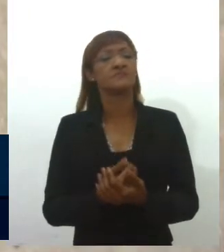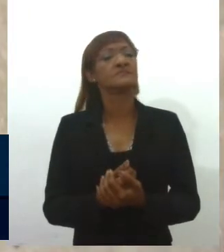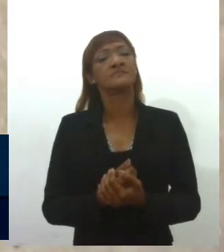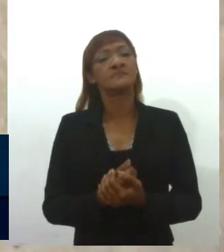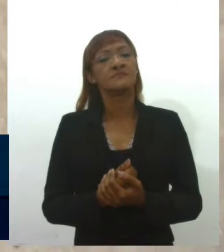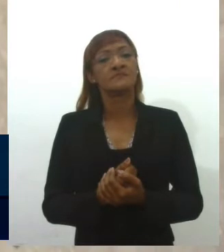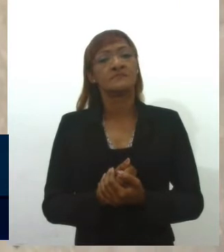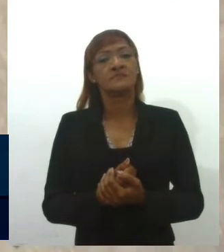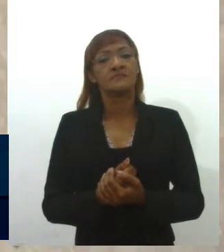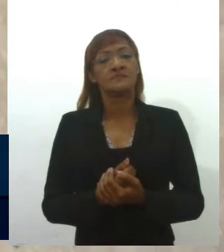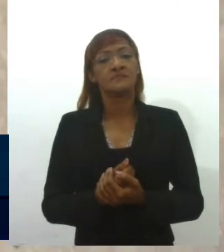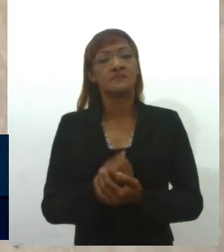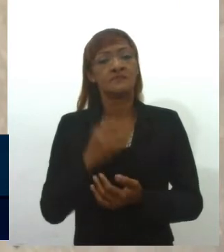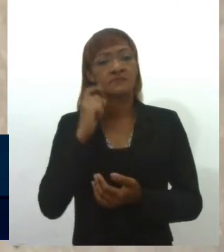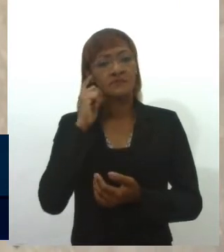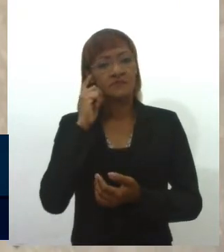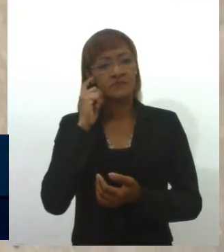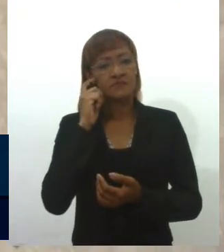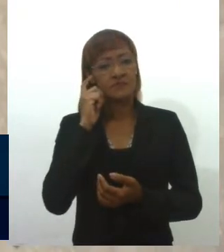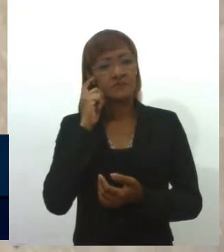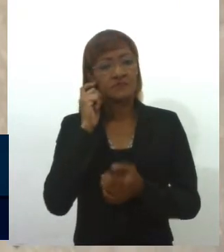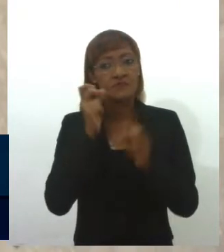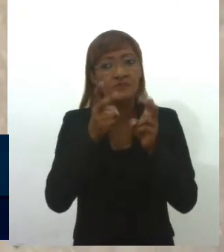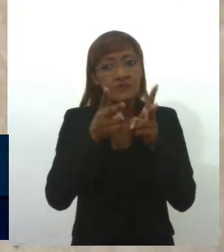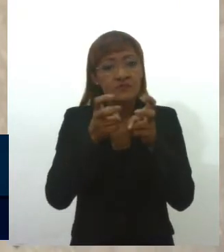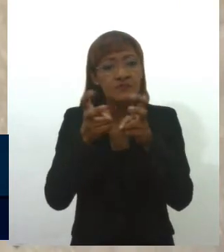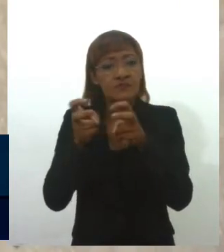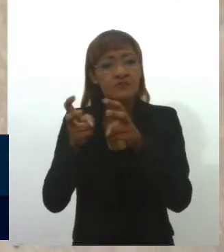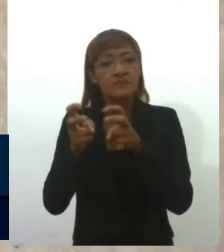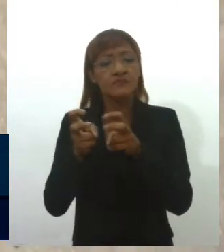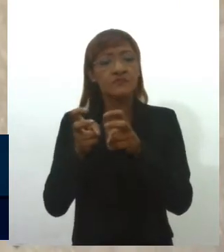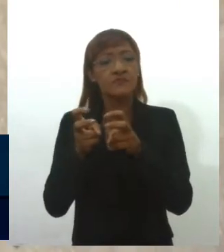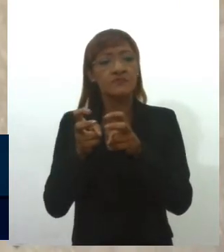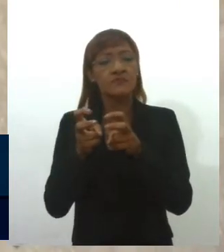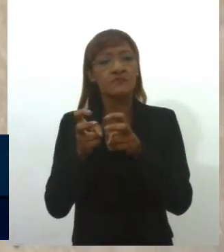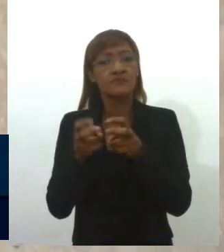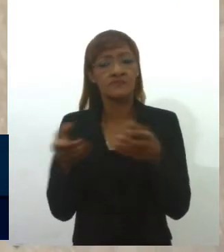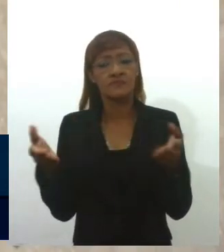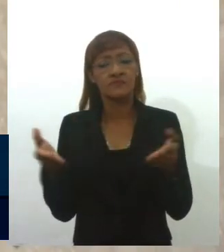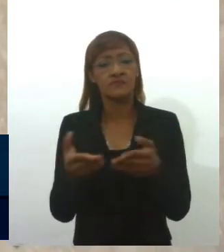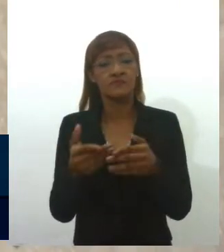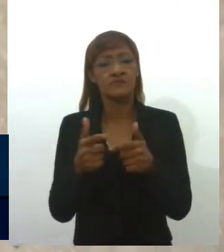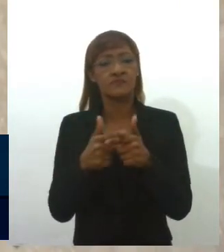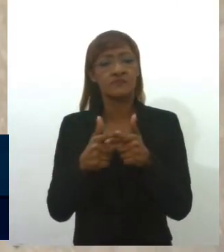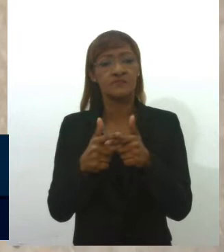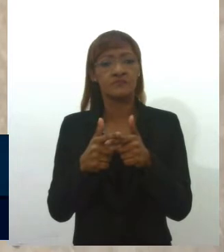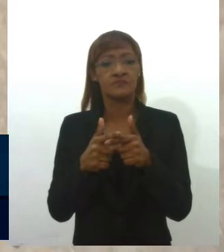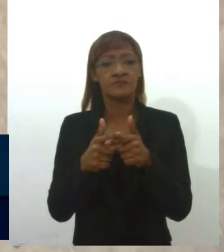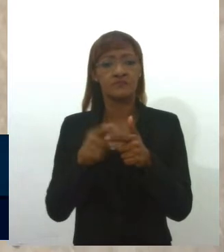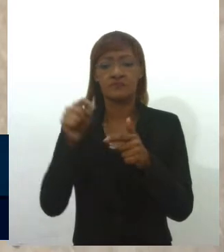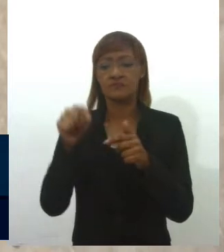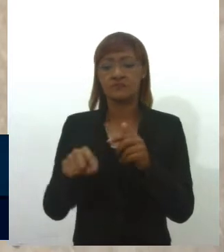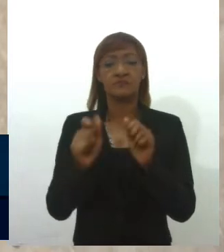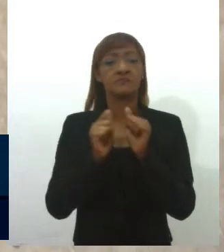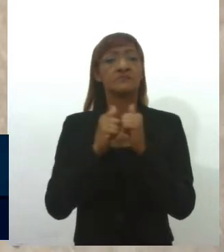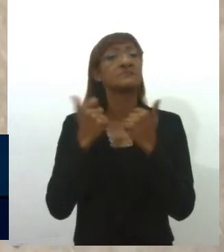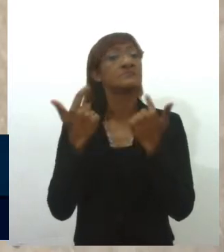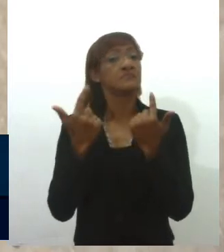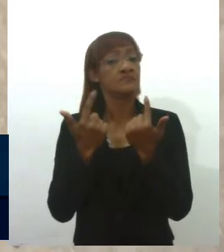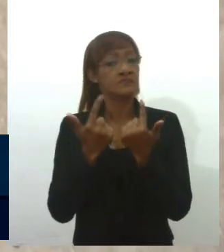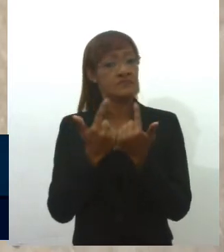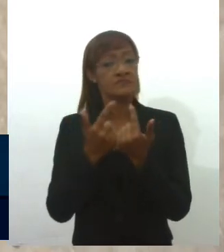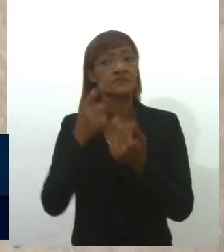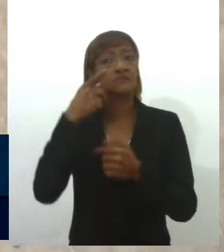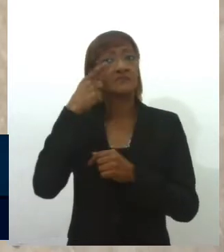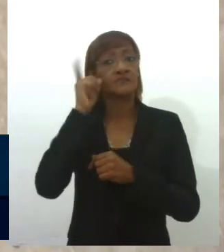sobre a gente prestar atenção a esse momento e ter uma ação da Assembleia Legislativa. ontem, por